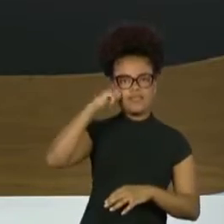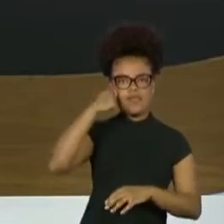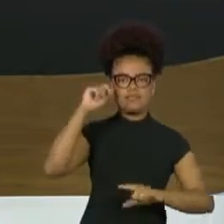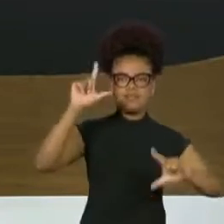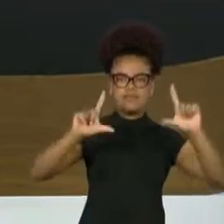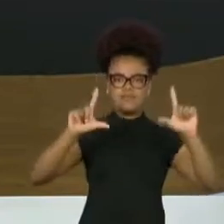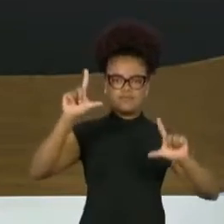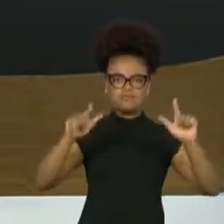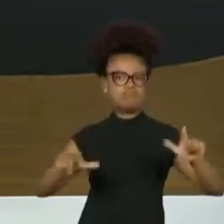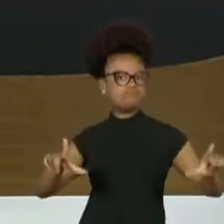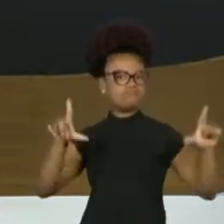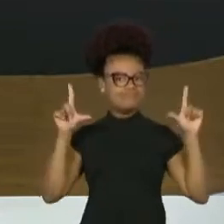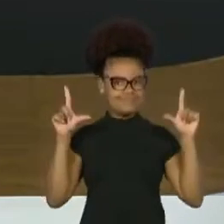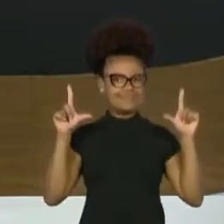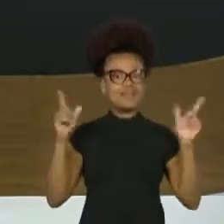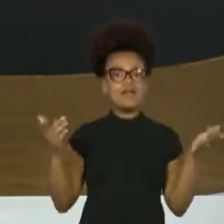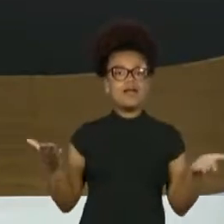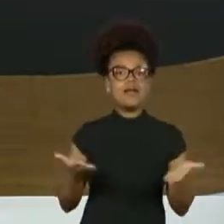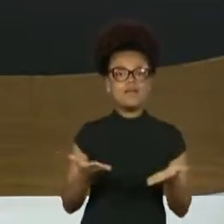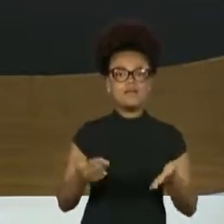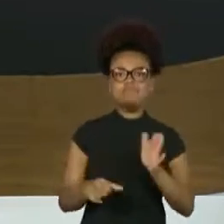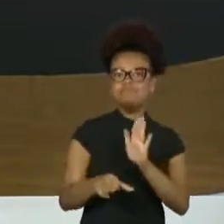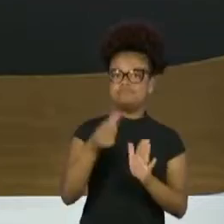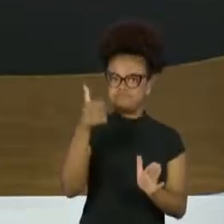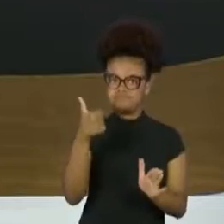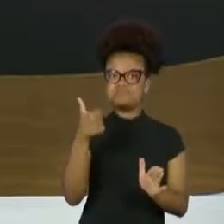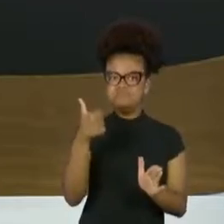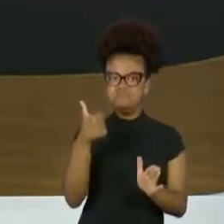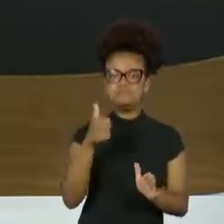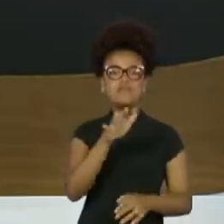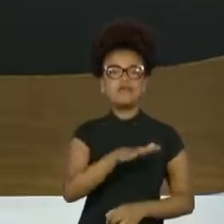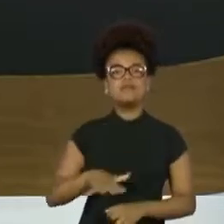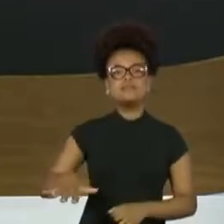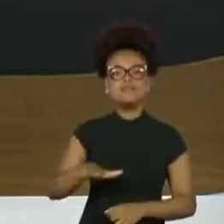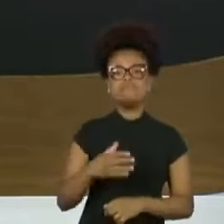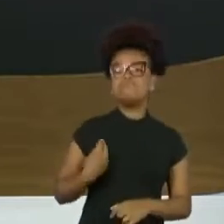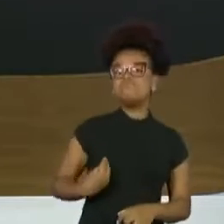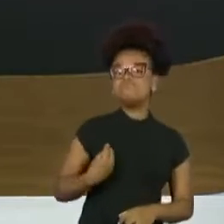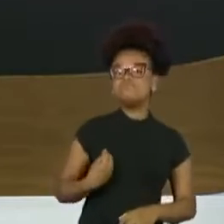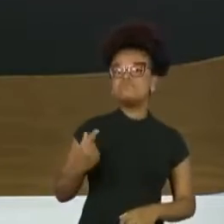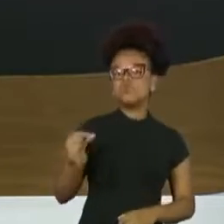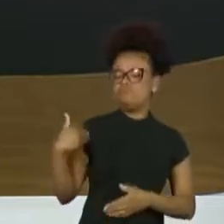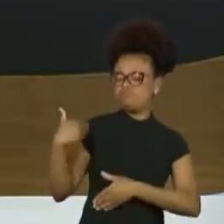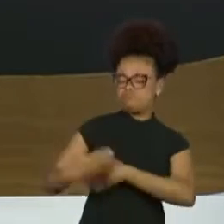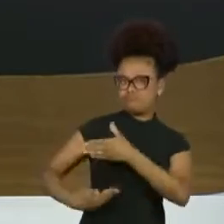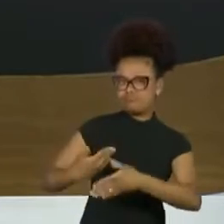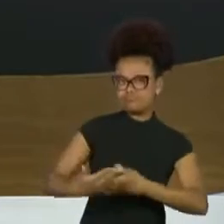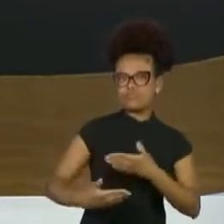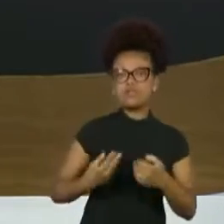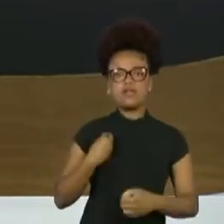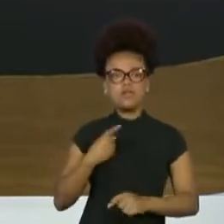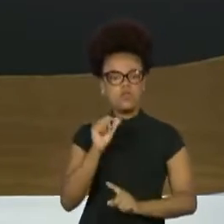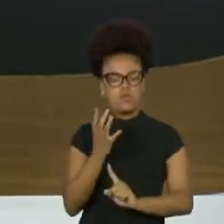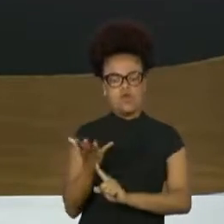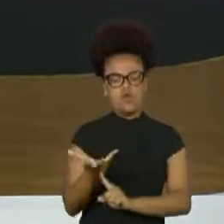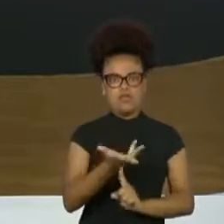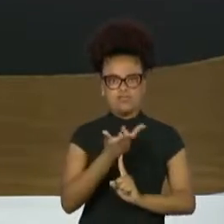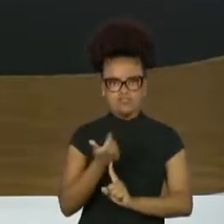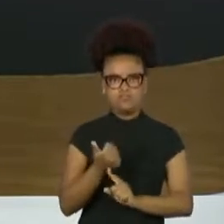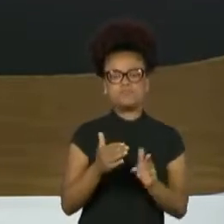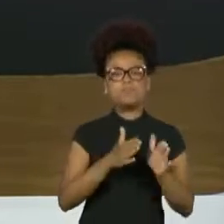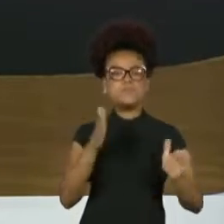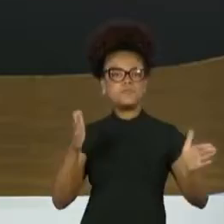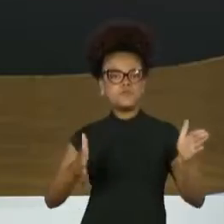ela também é pioneira em outra frente, a da longevidade no auge da carreira. No período da pandemia, ela